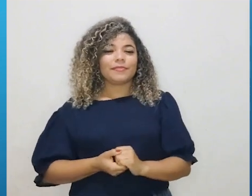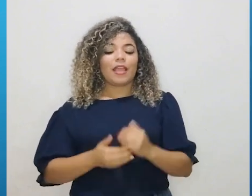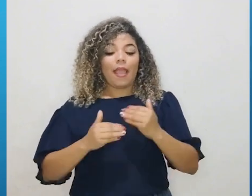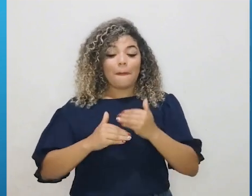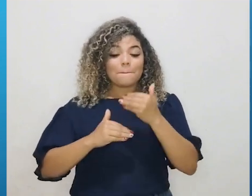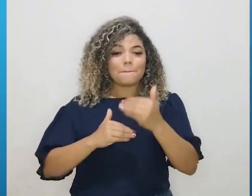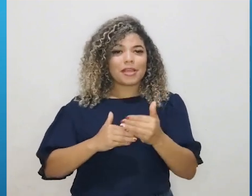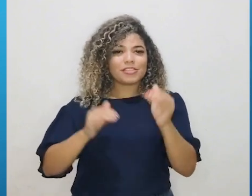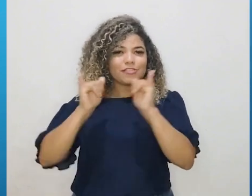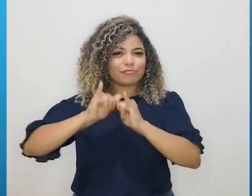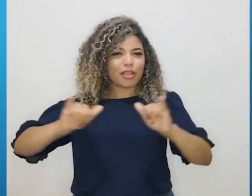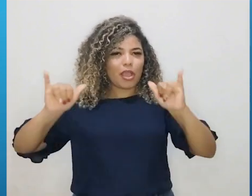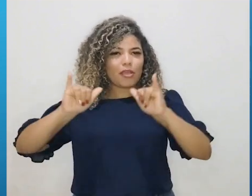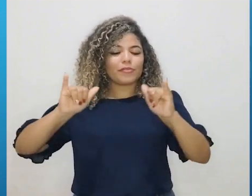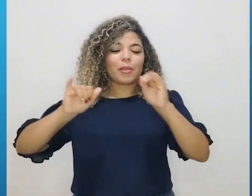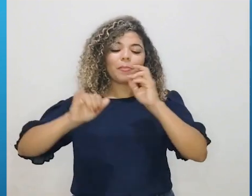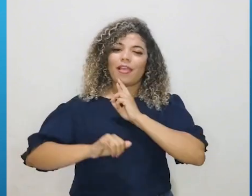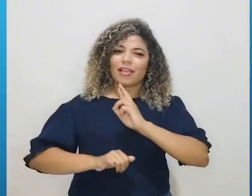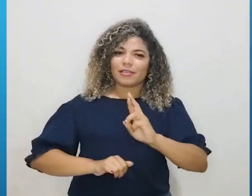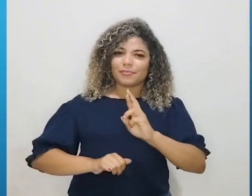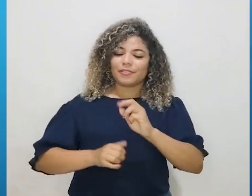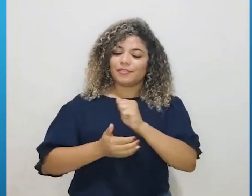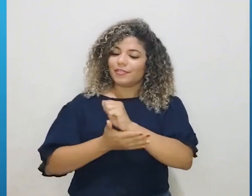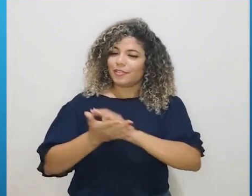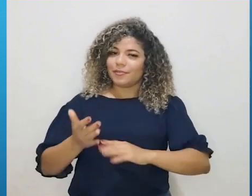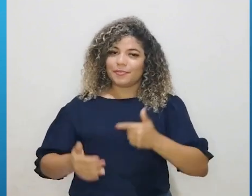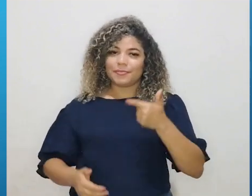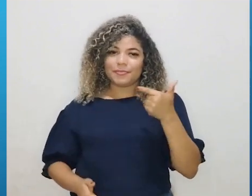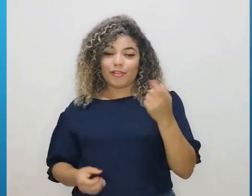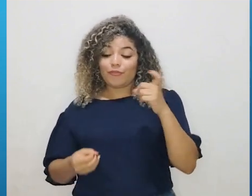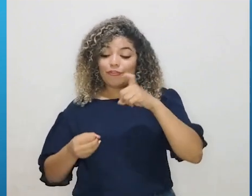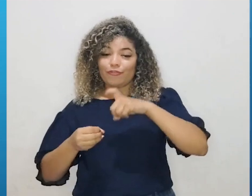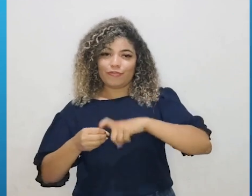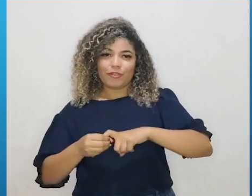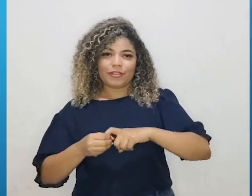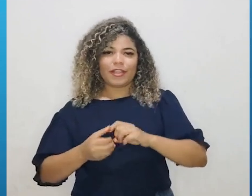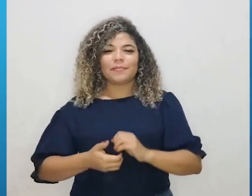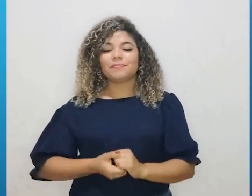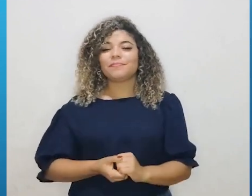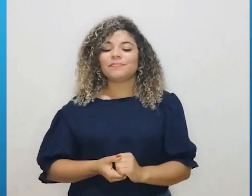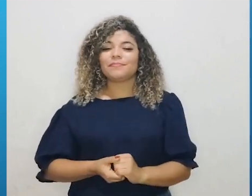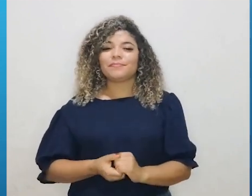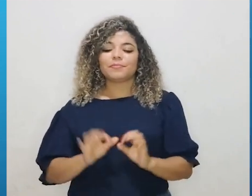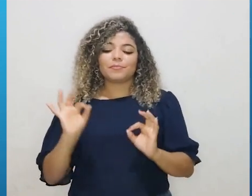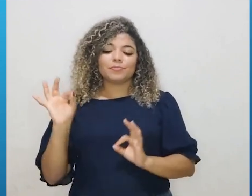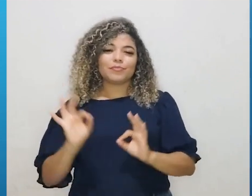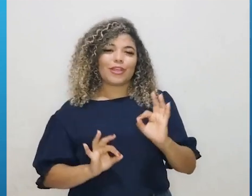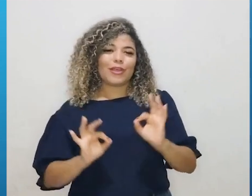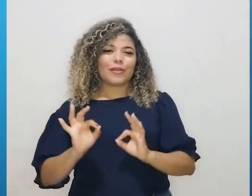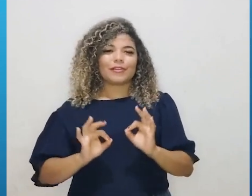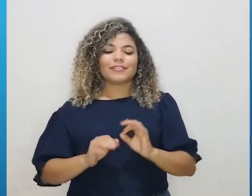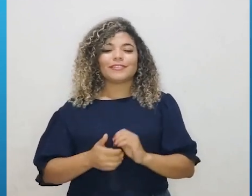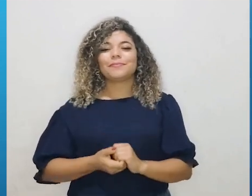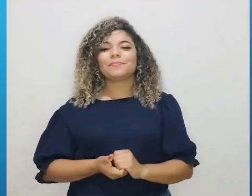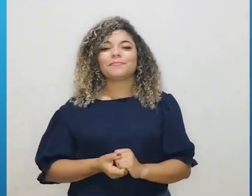partir dessa informação, a gente vai responder o exercício 2. Vamos voltar lá. Vamos armar aqui uma proporção